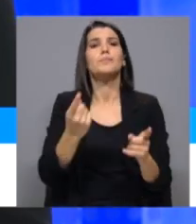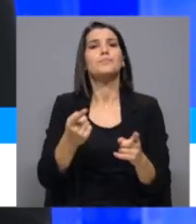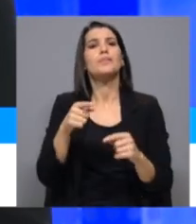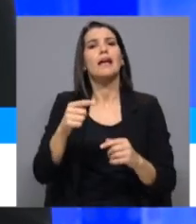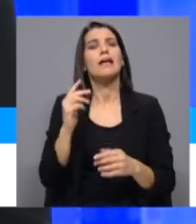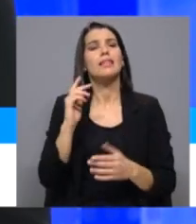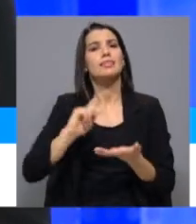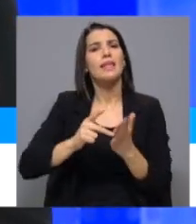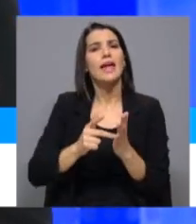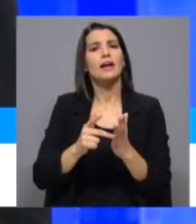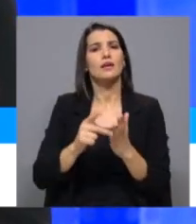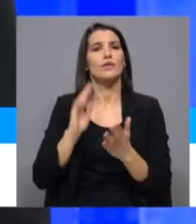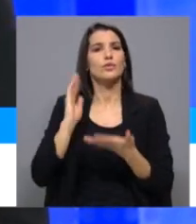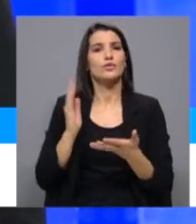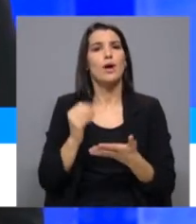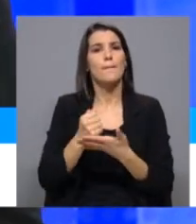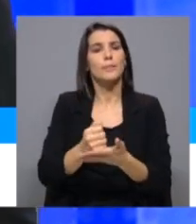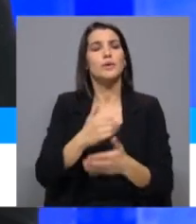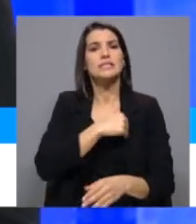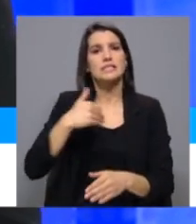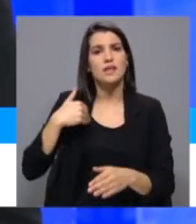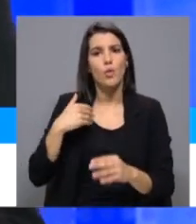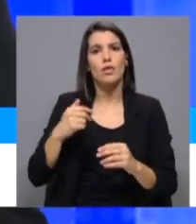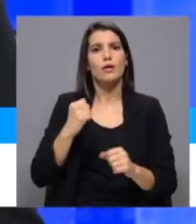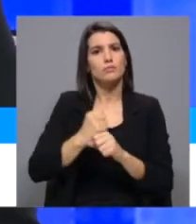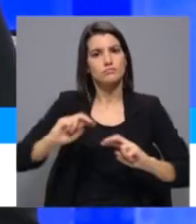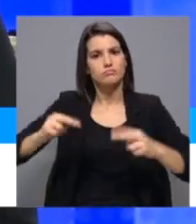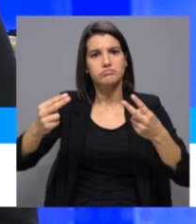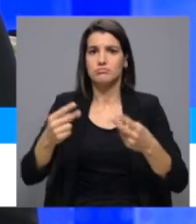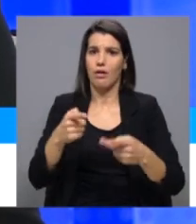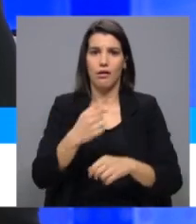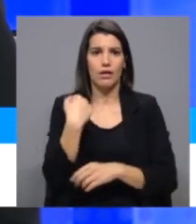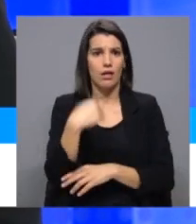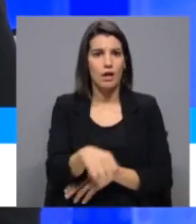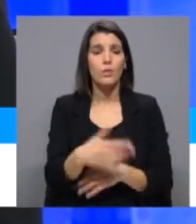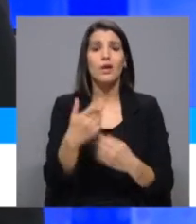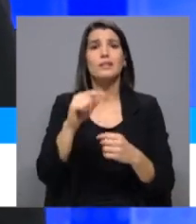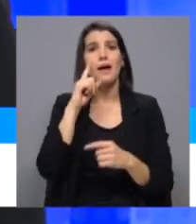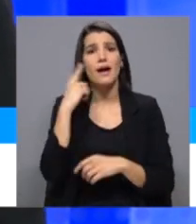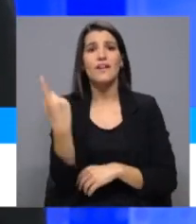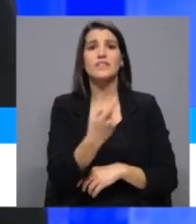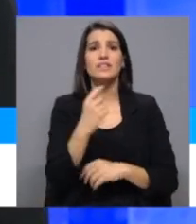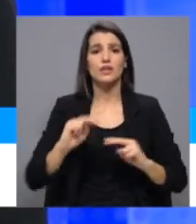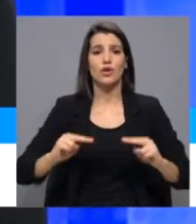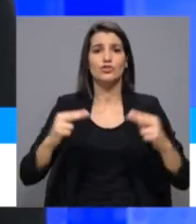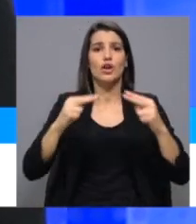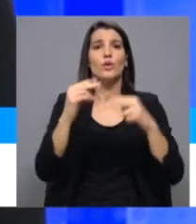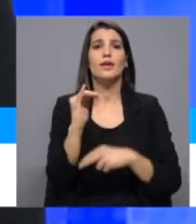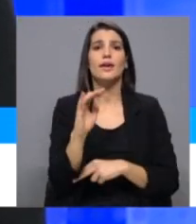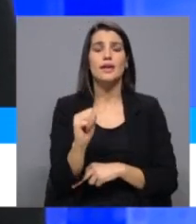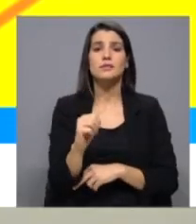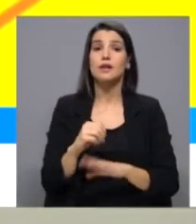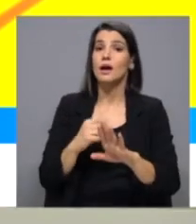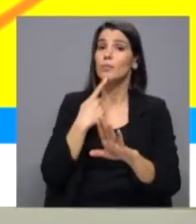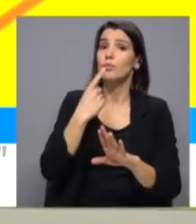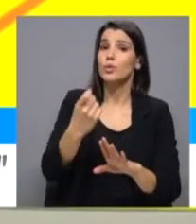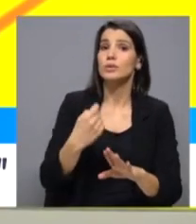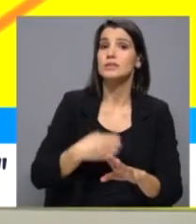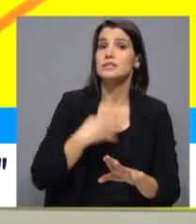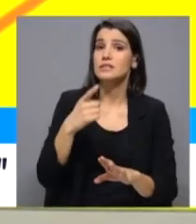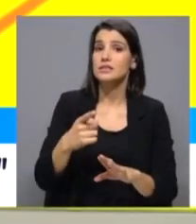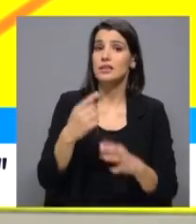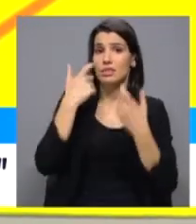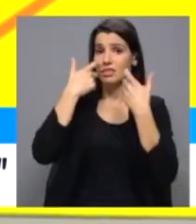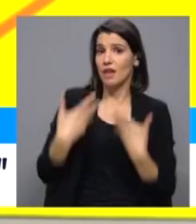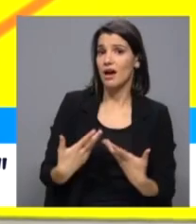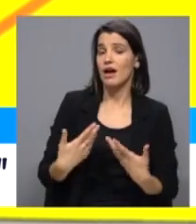auxiliares de saúde, entre muitas outras medidas fundamentais, como é o caso da revisão dos calões de IRS. Já vamos às medidas. A minha pergunta era se acha que foi irresponsável e que se o fez